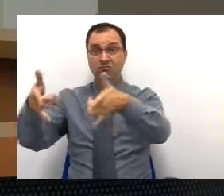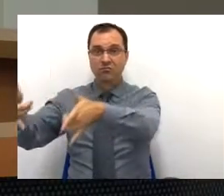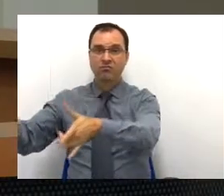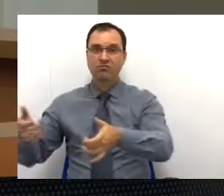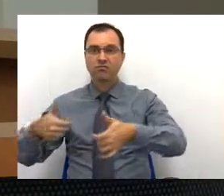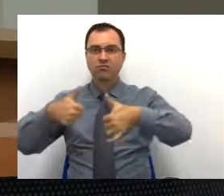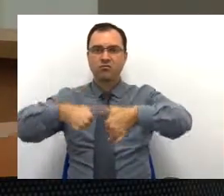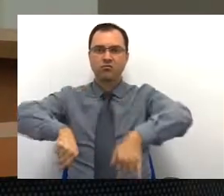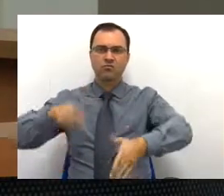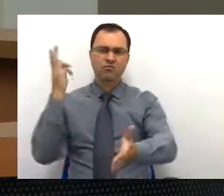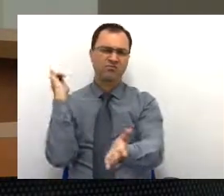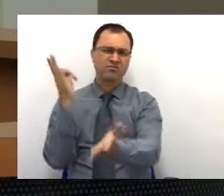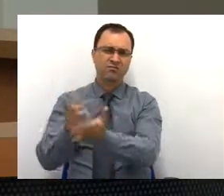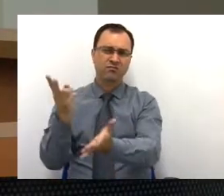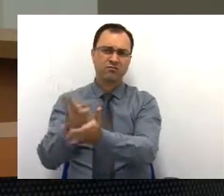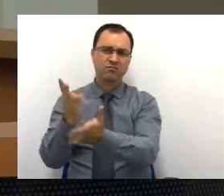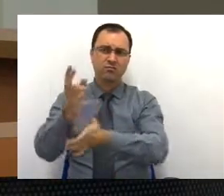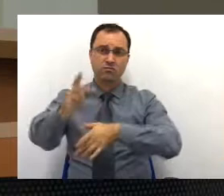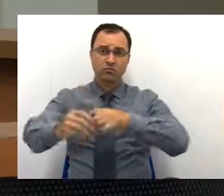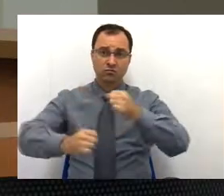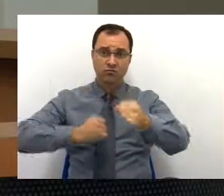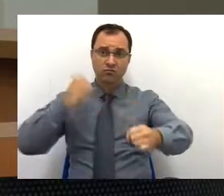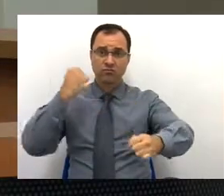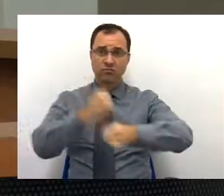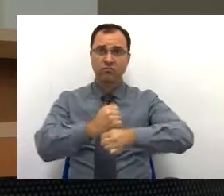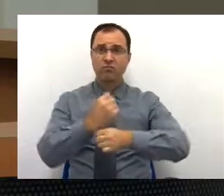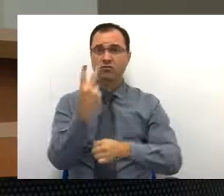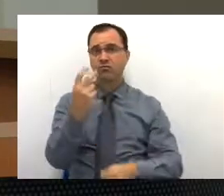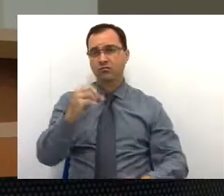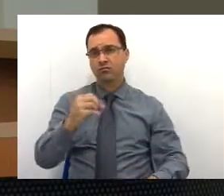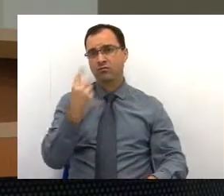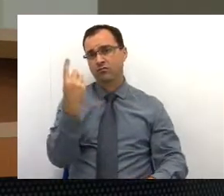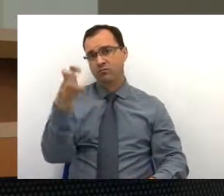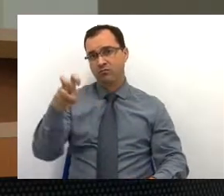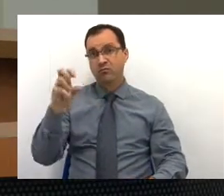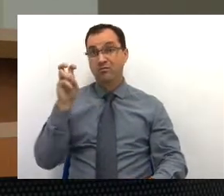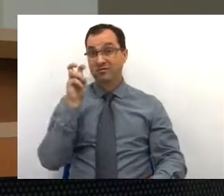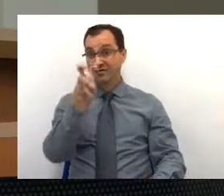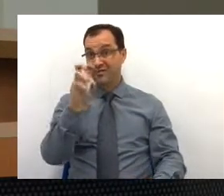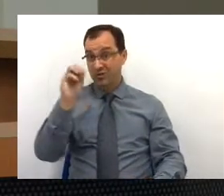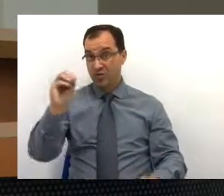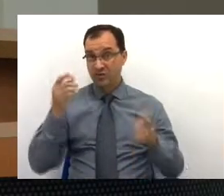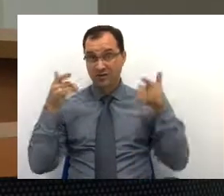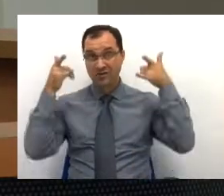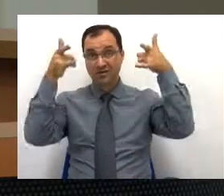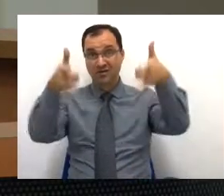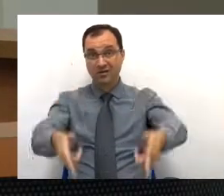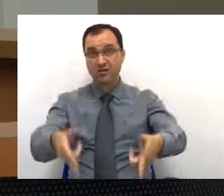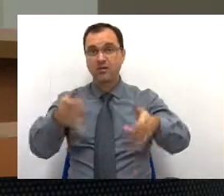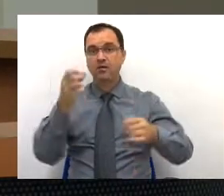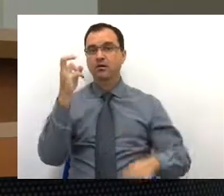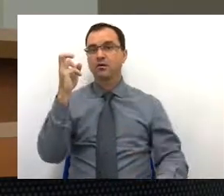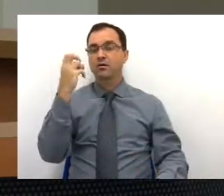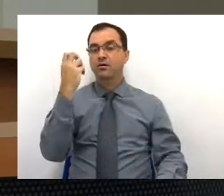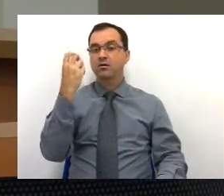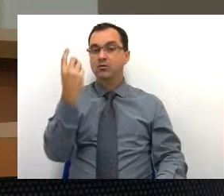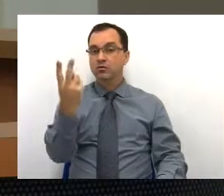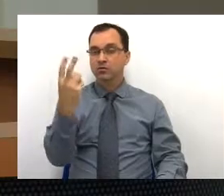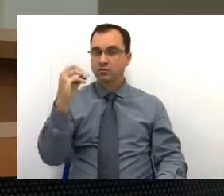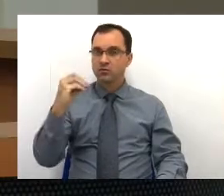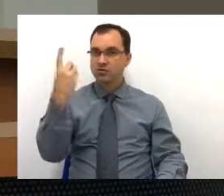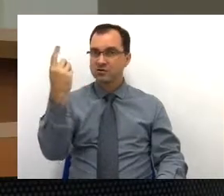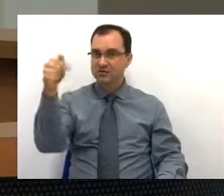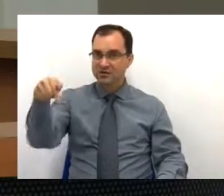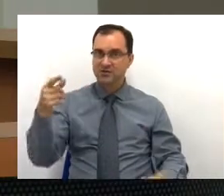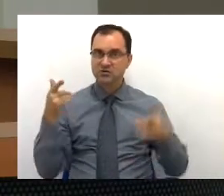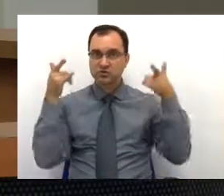Então, temos lá, em 2015, a implantação de 50 leitos, em 2017, mais 50,